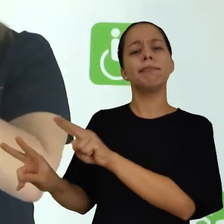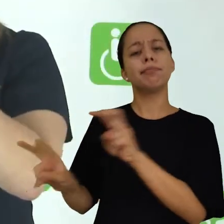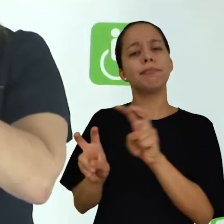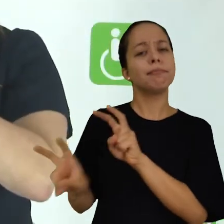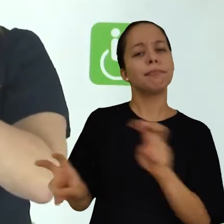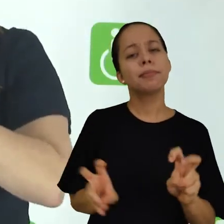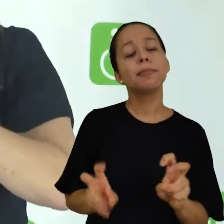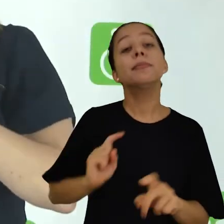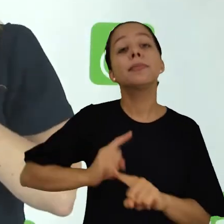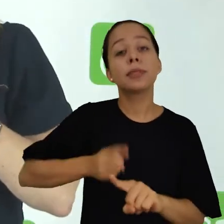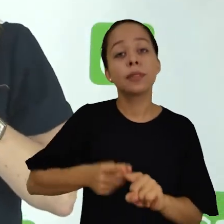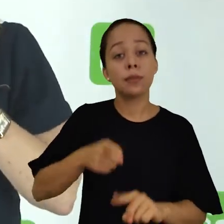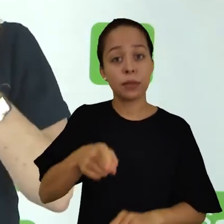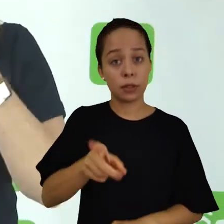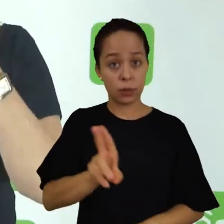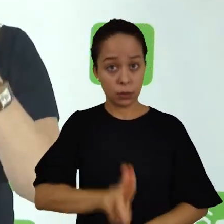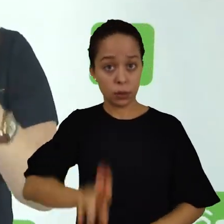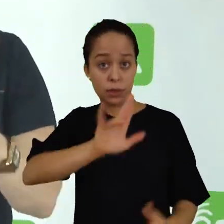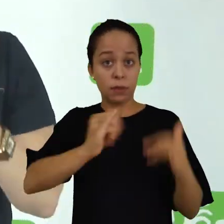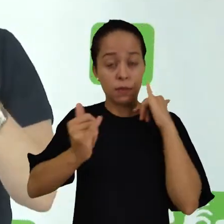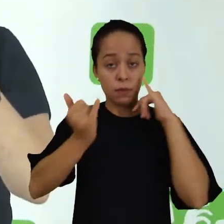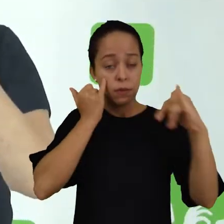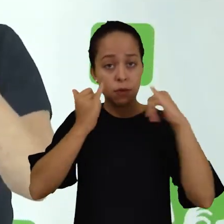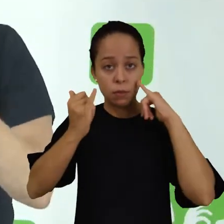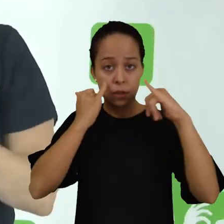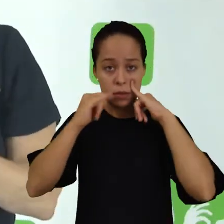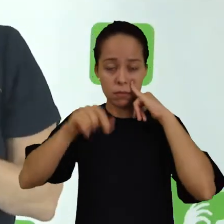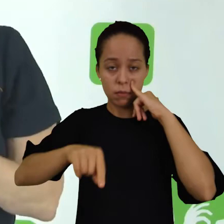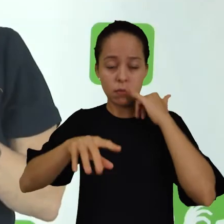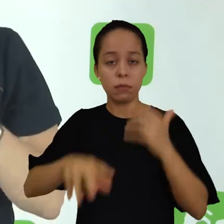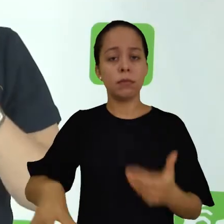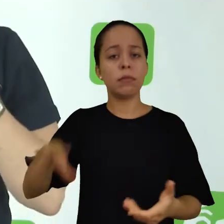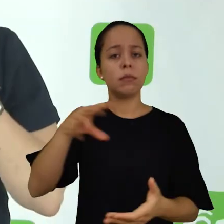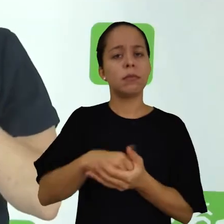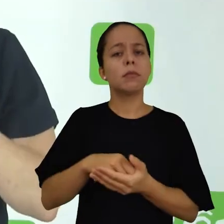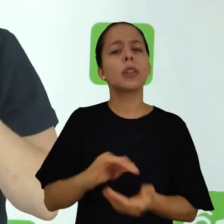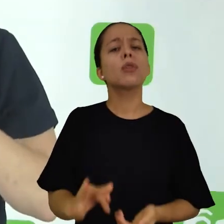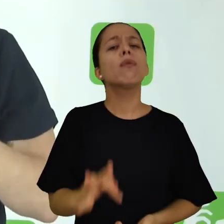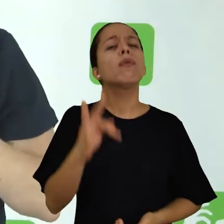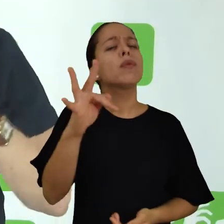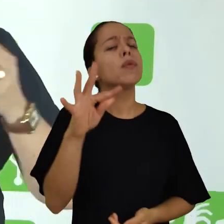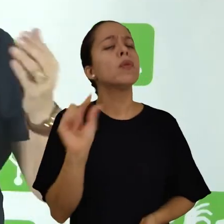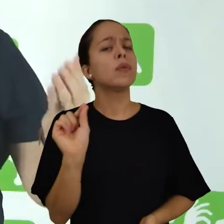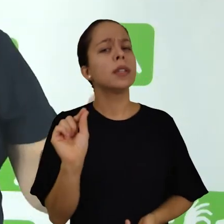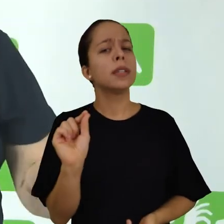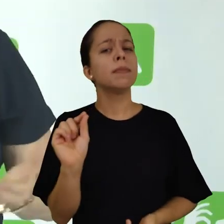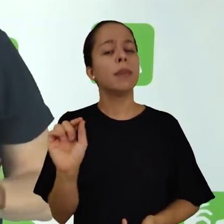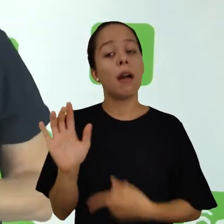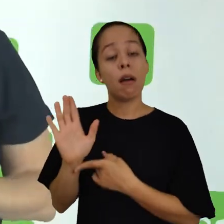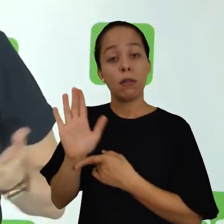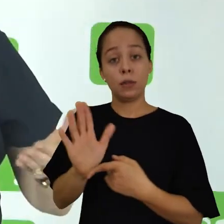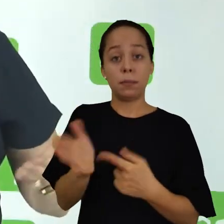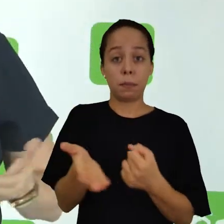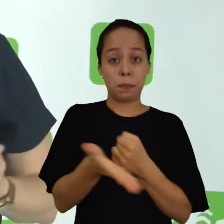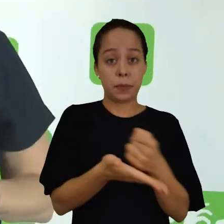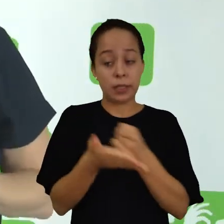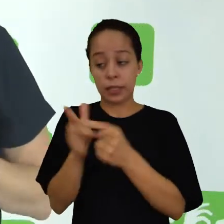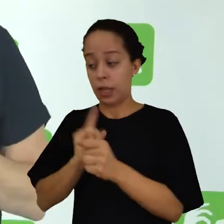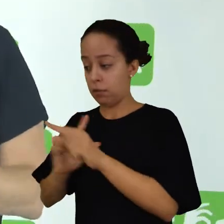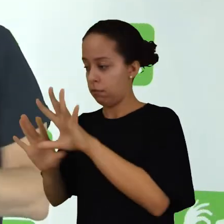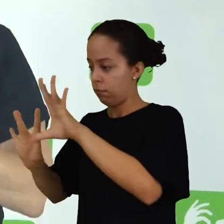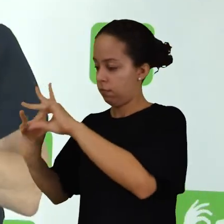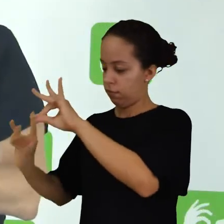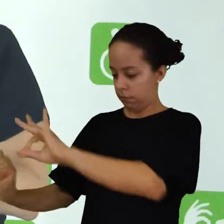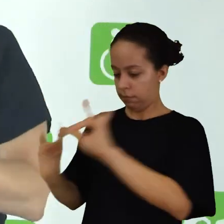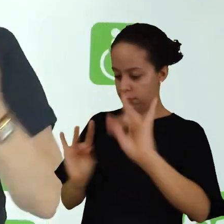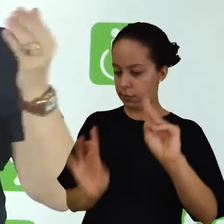fazendo. Por quê? Você vai utilizar essas informações para depois fundamentar por meio de